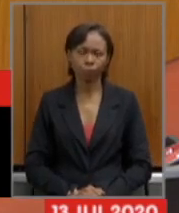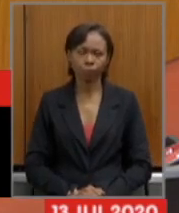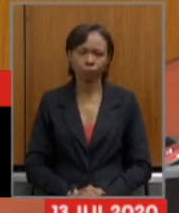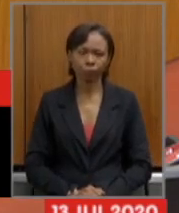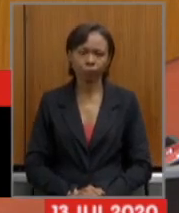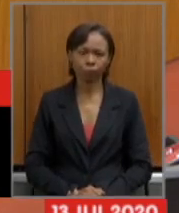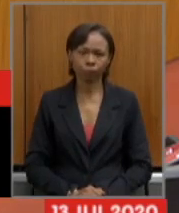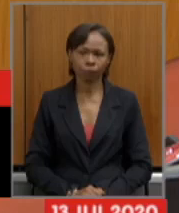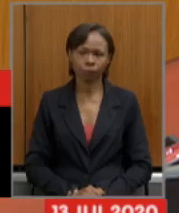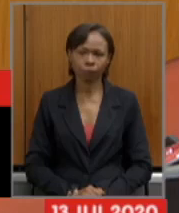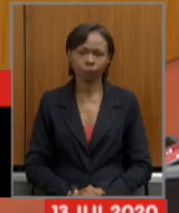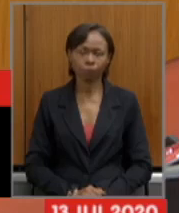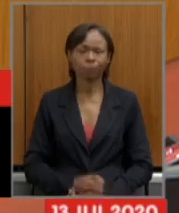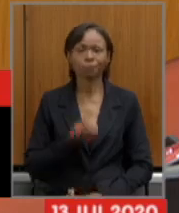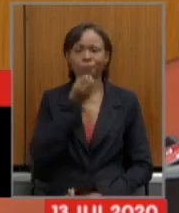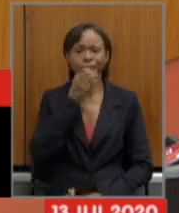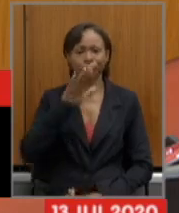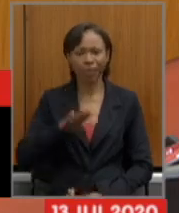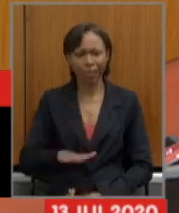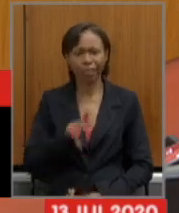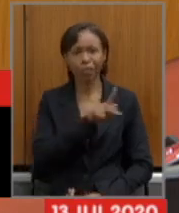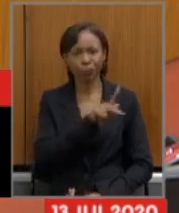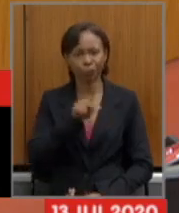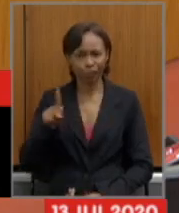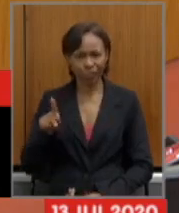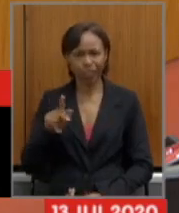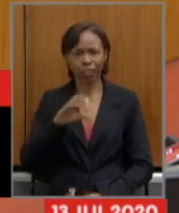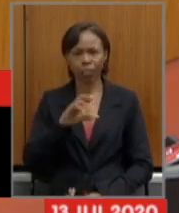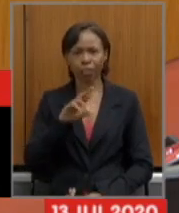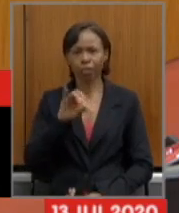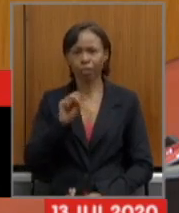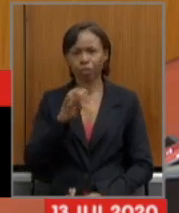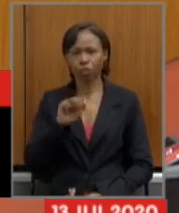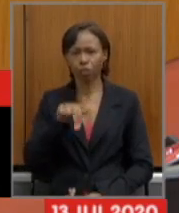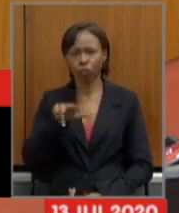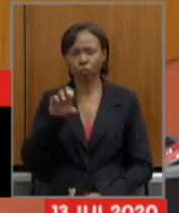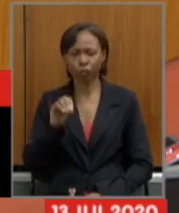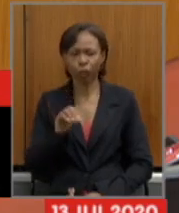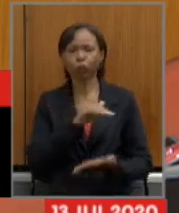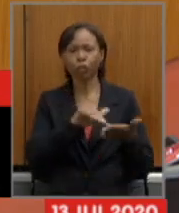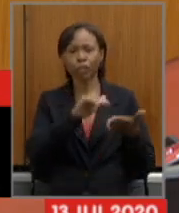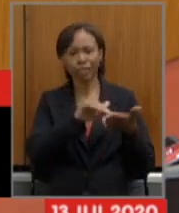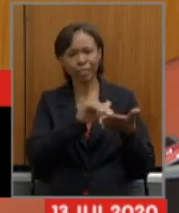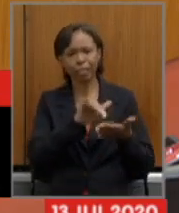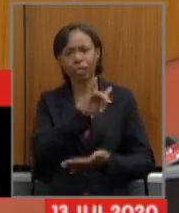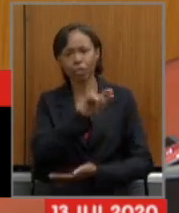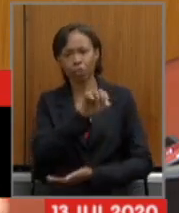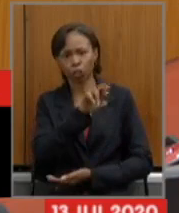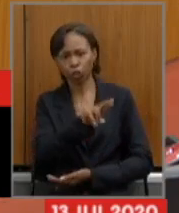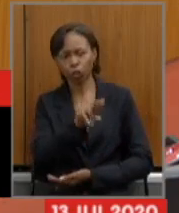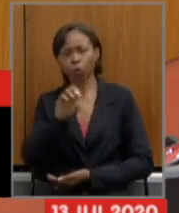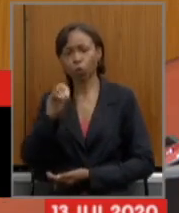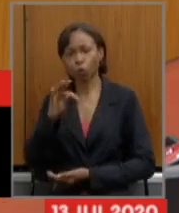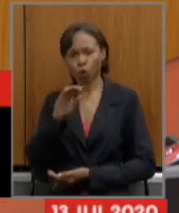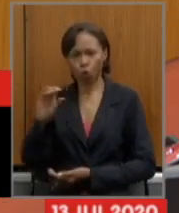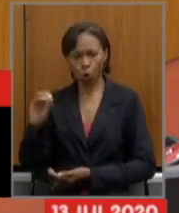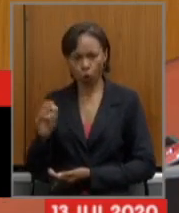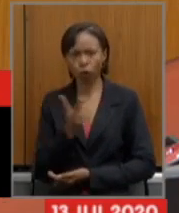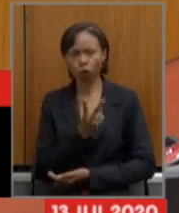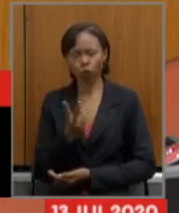boa tarde senhor presidente cristiano boa tarde secretários secretário Igor secretário Otto